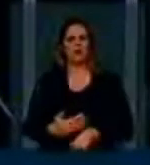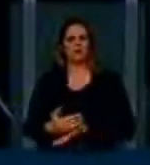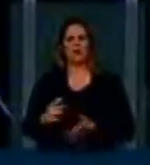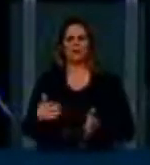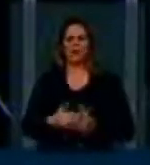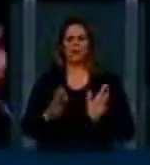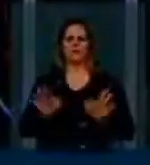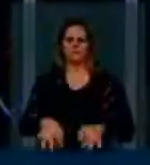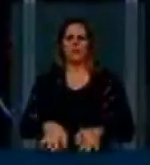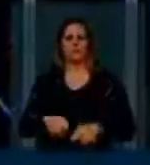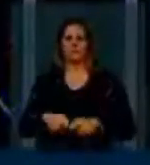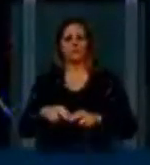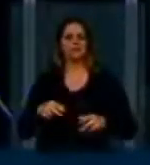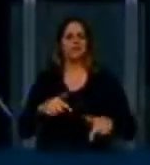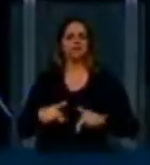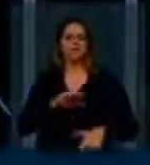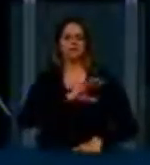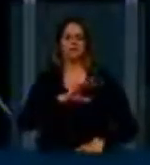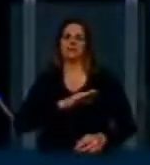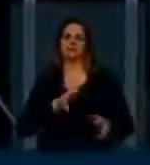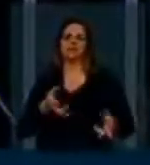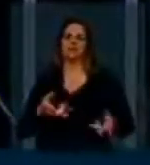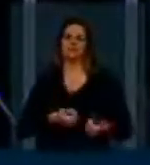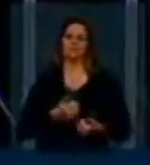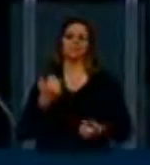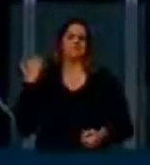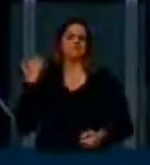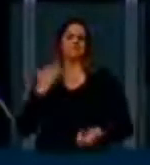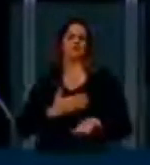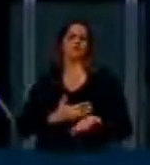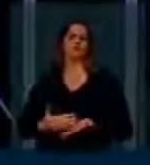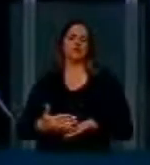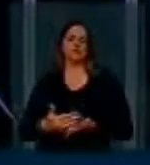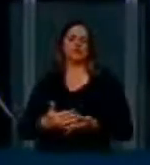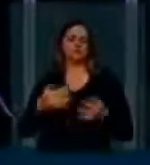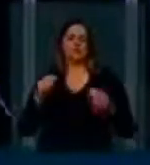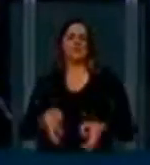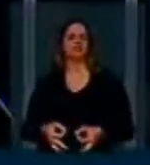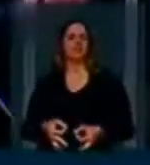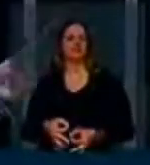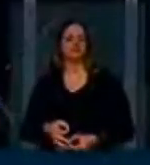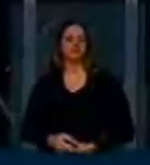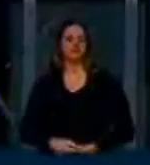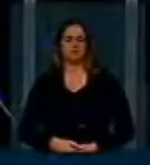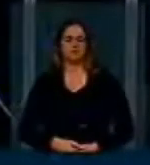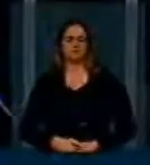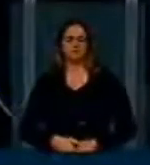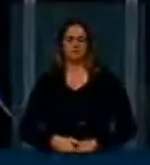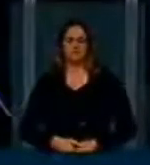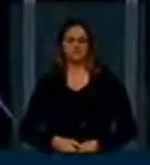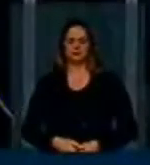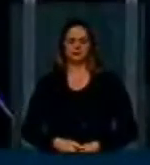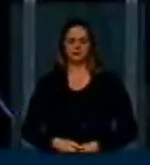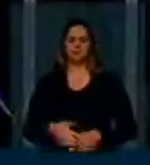nossa comissão que começou lá atrás e que com certeza mas há um apelo que eu faço aqui a todos os parlamentares que ele seja